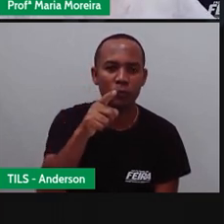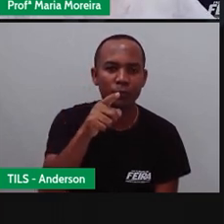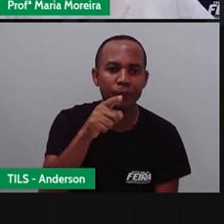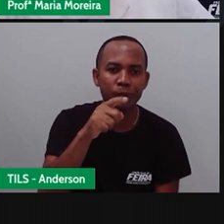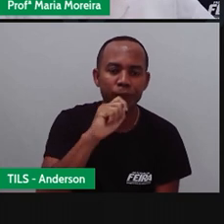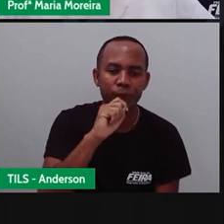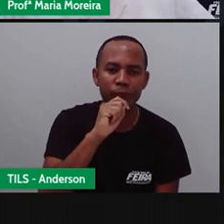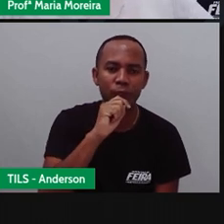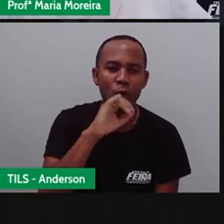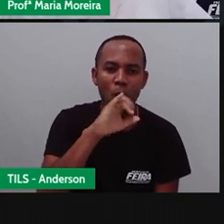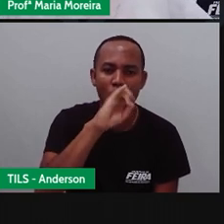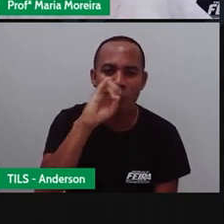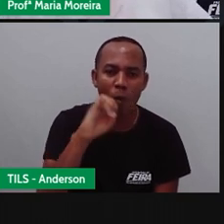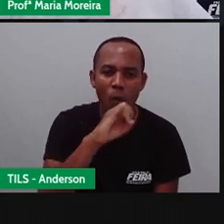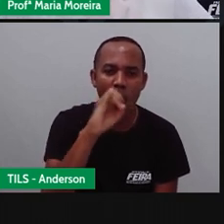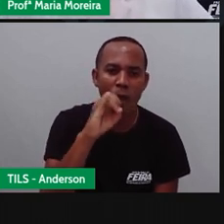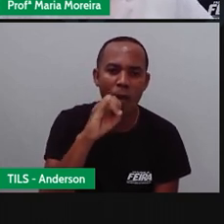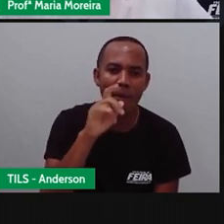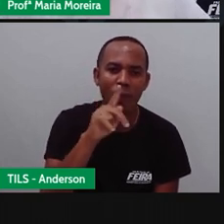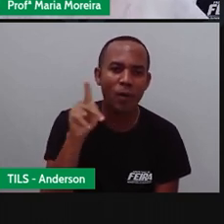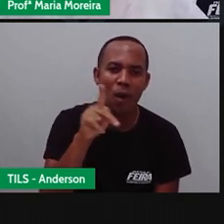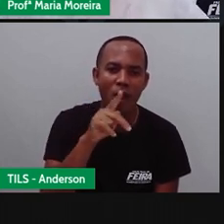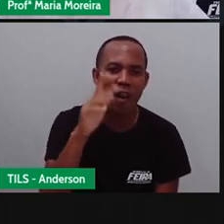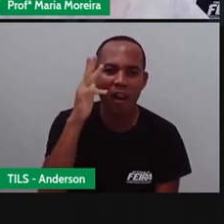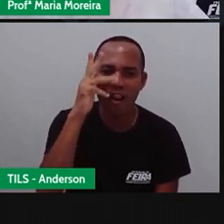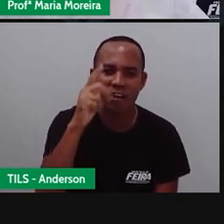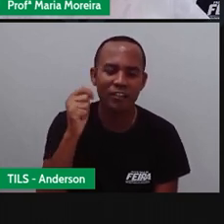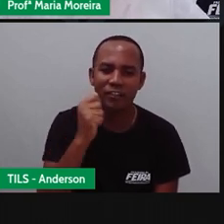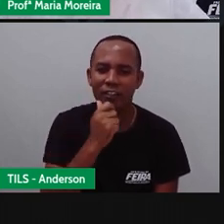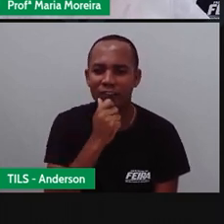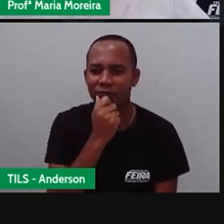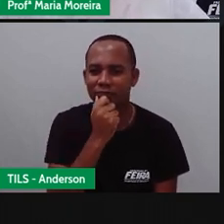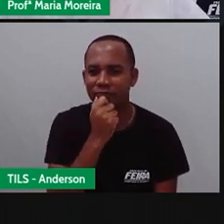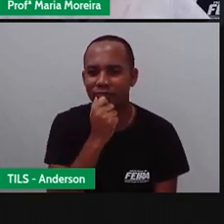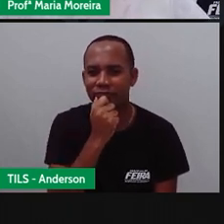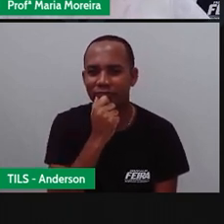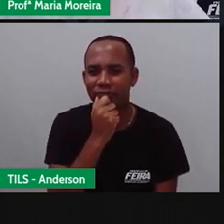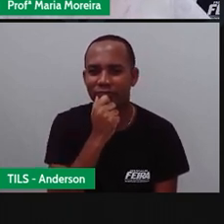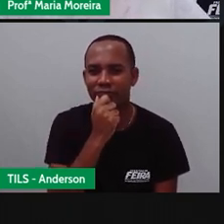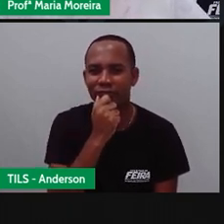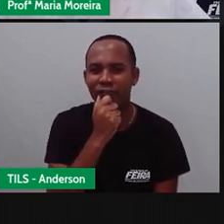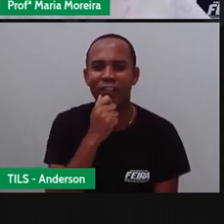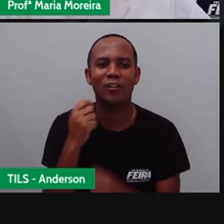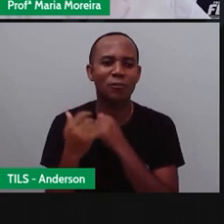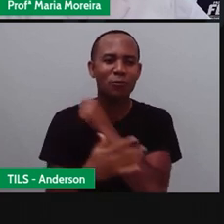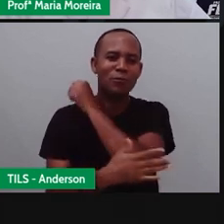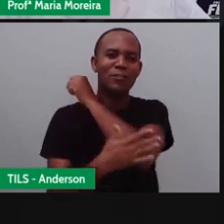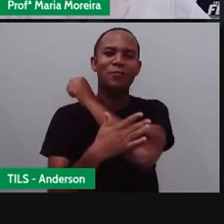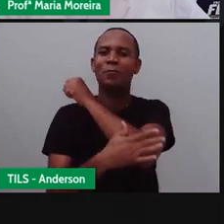Nascimento Gomes. Oi, Prof. Linda. Um beijo. Me chamou de linda. Me derreto toda.